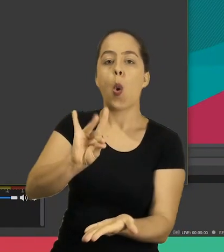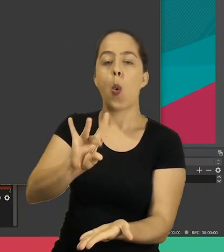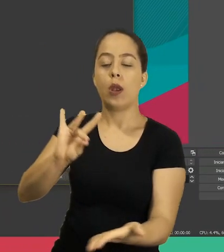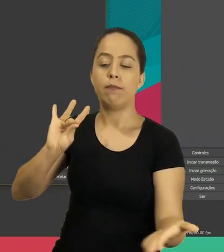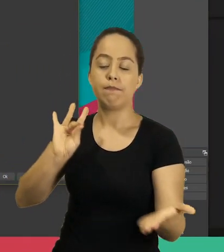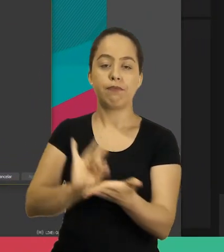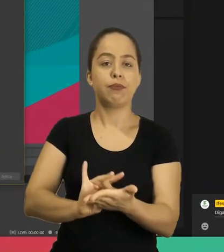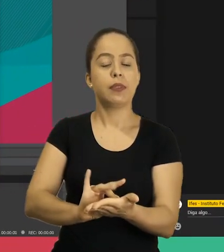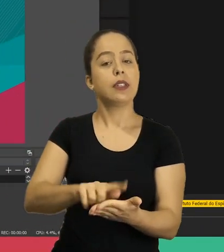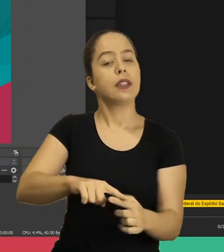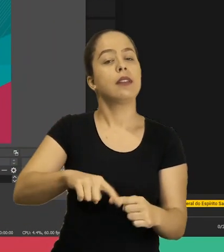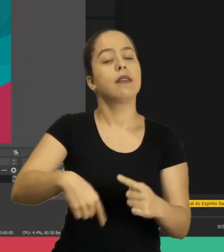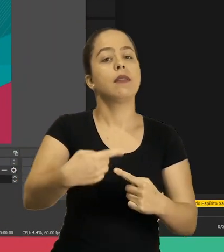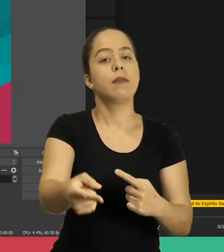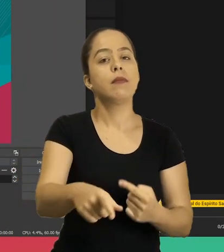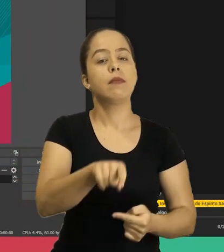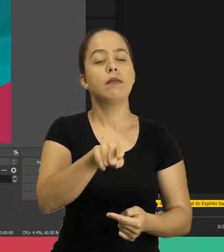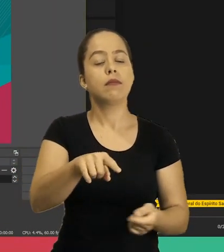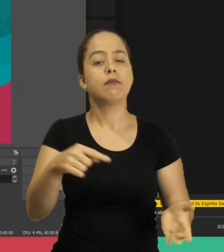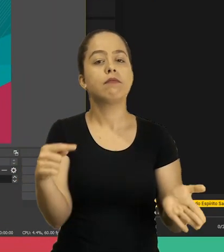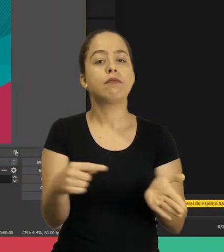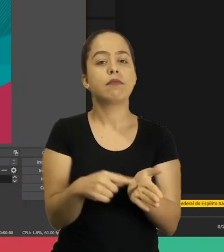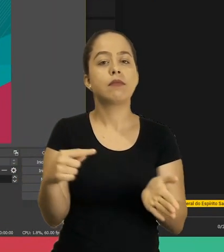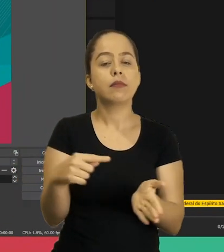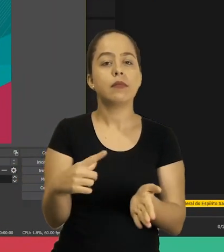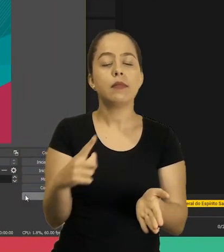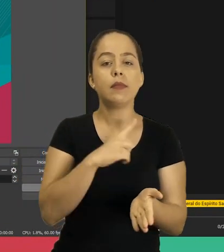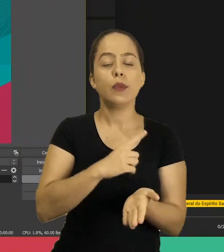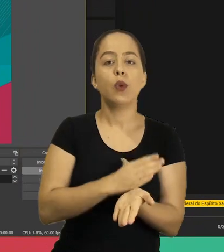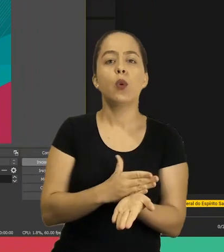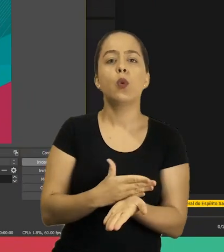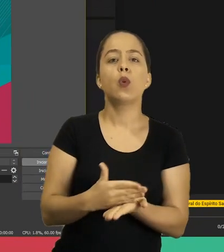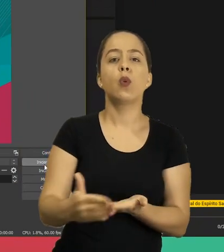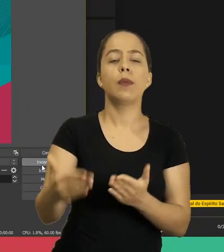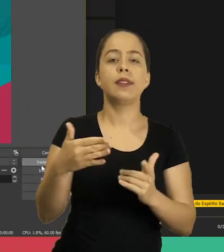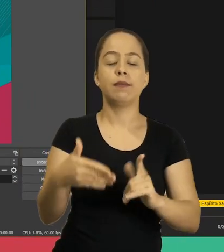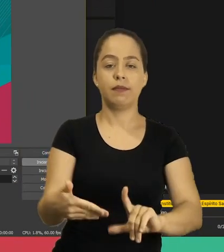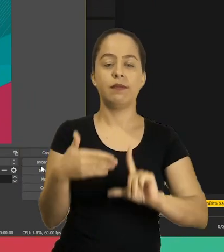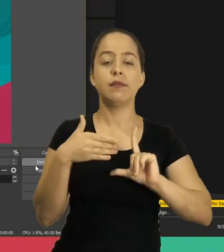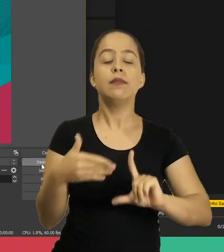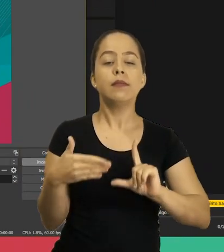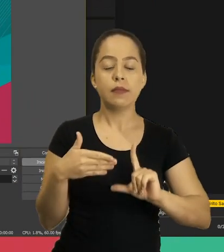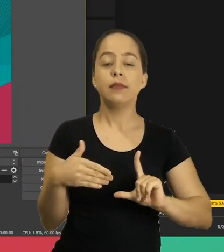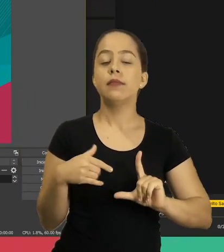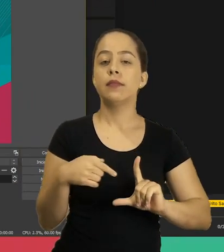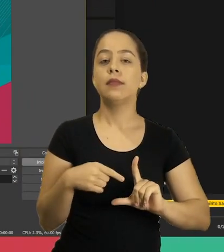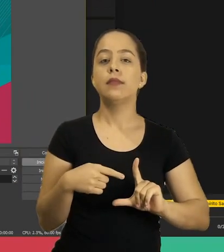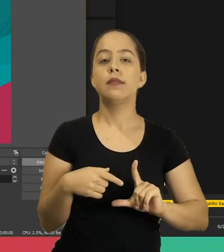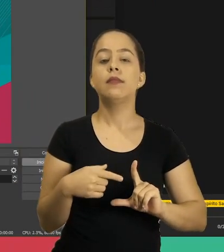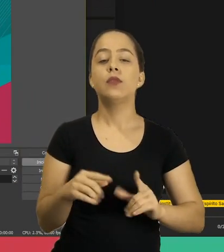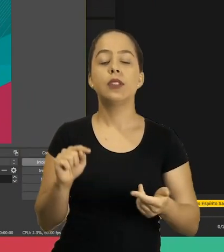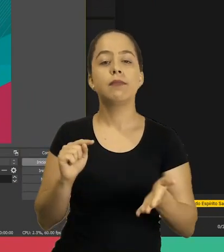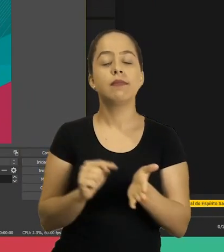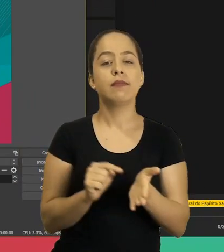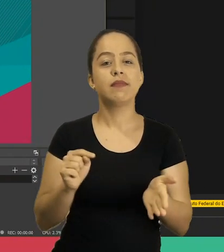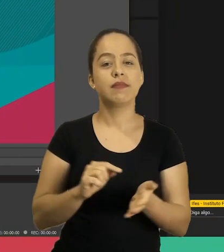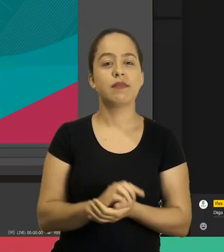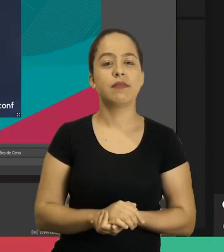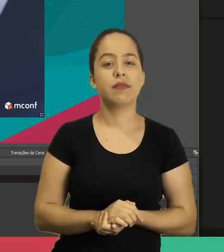OBS de transmissão depois disso é só vocês clicarem aqui em iniciar transmissão